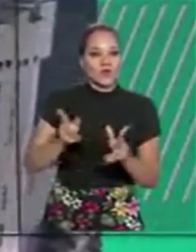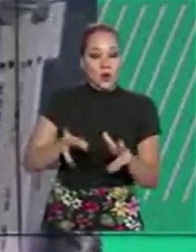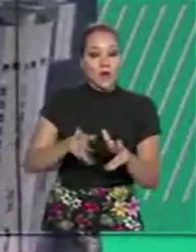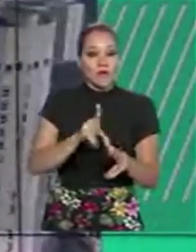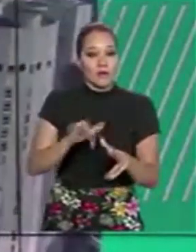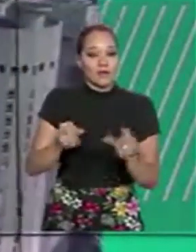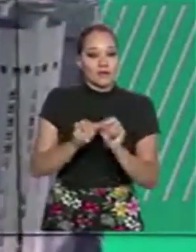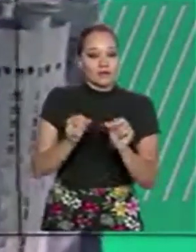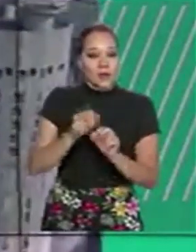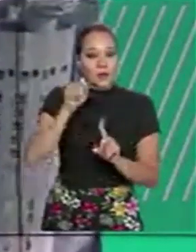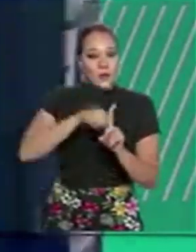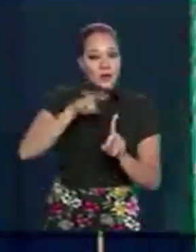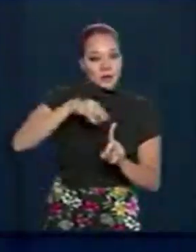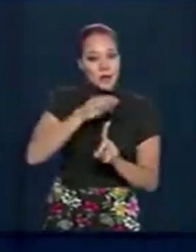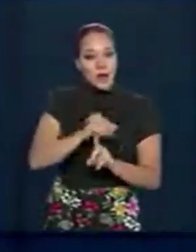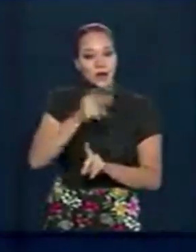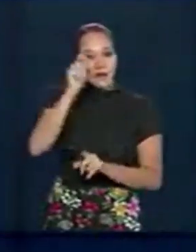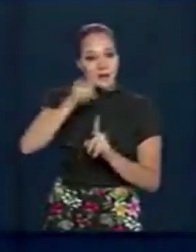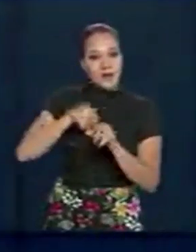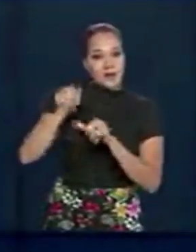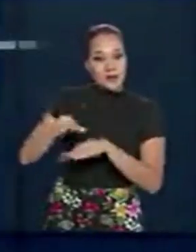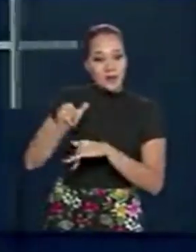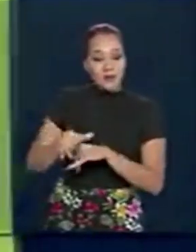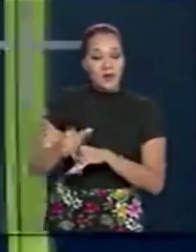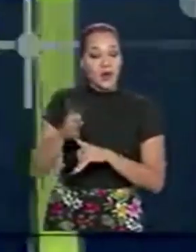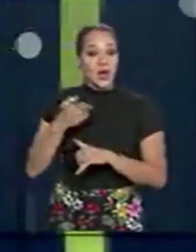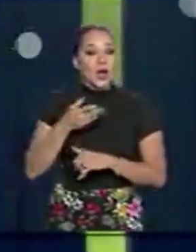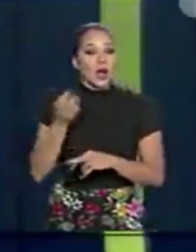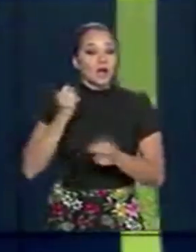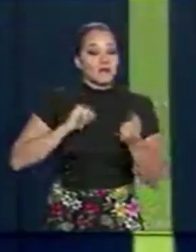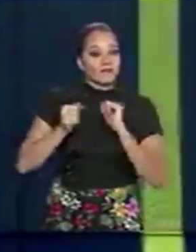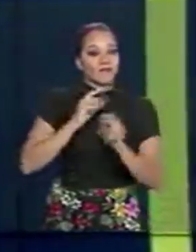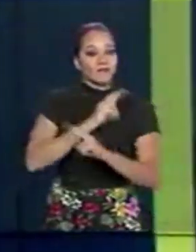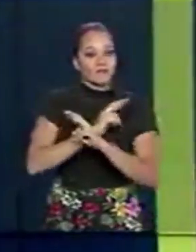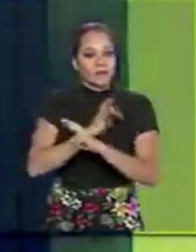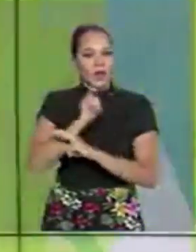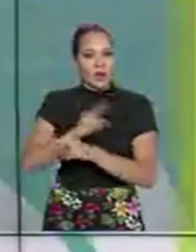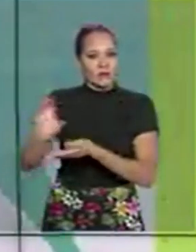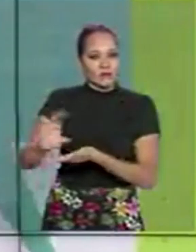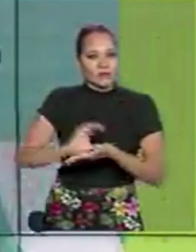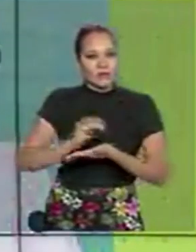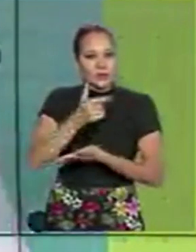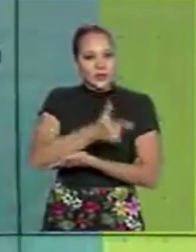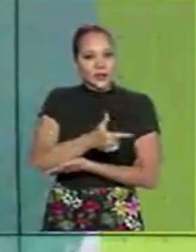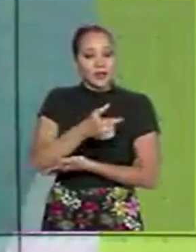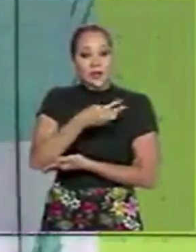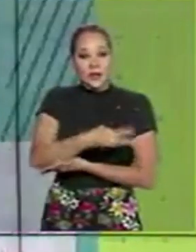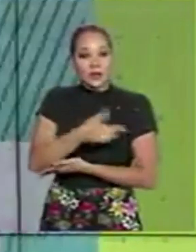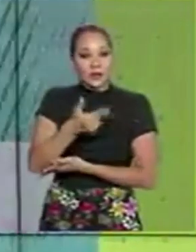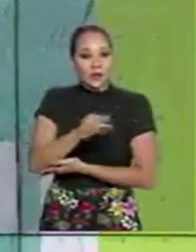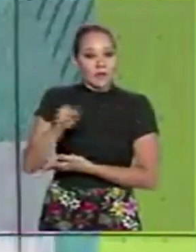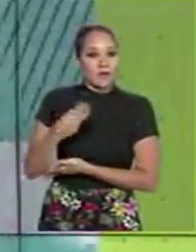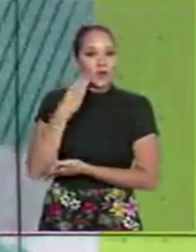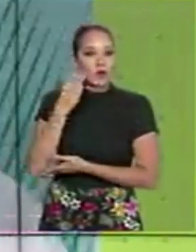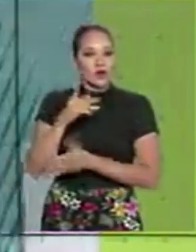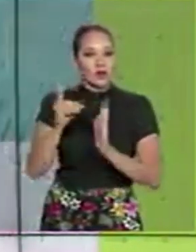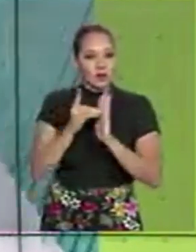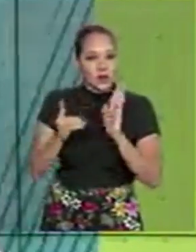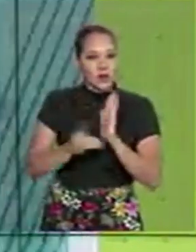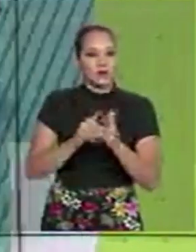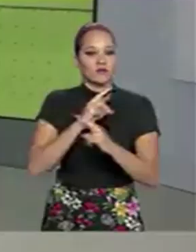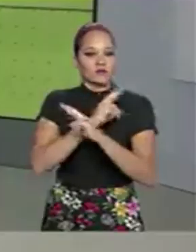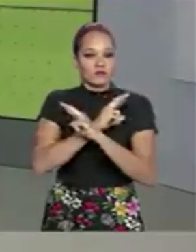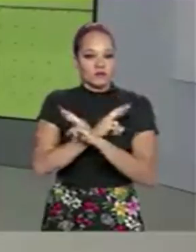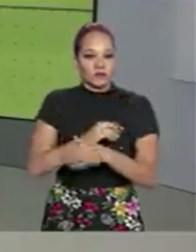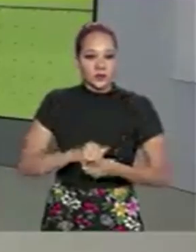feitas entre maio e setembro. A expectativa da Receita Federal é receber 32 milhões de declarações do Imposto de